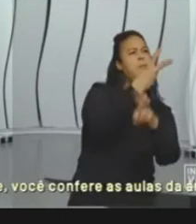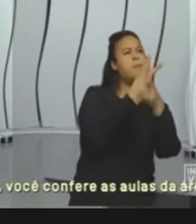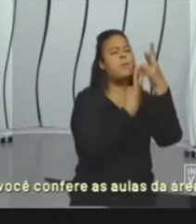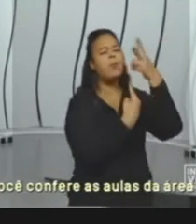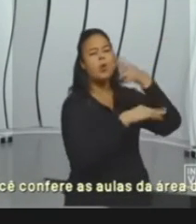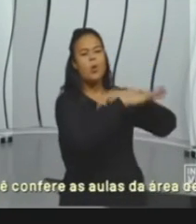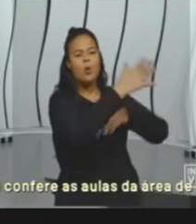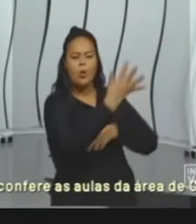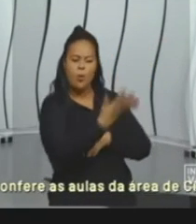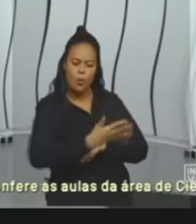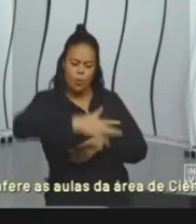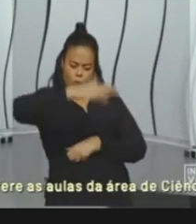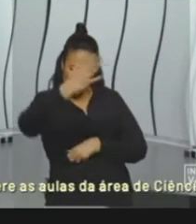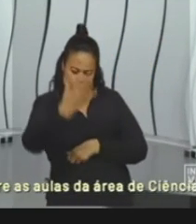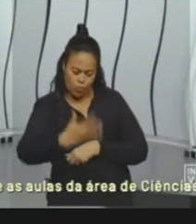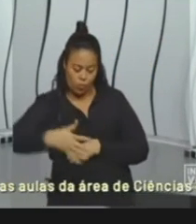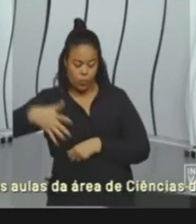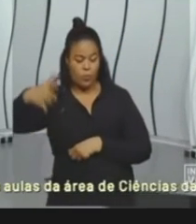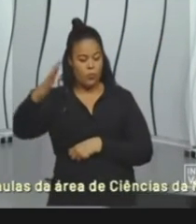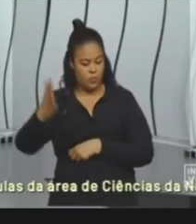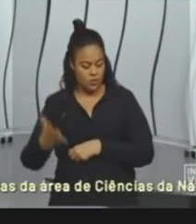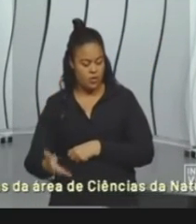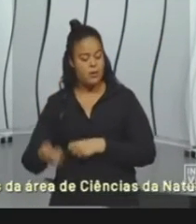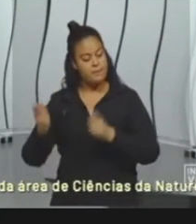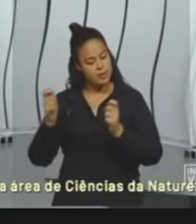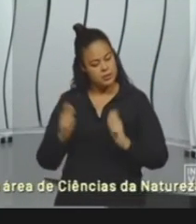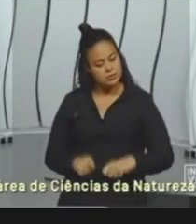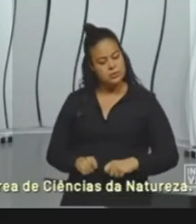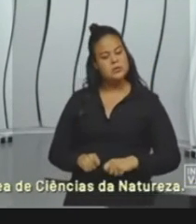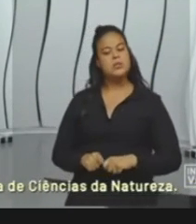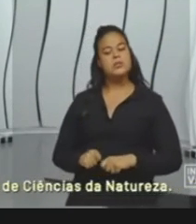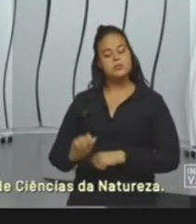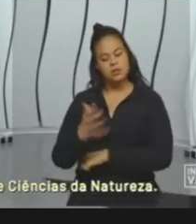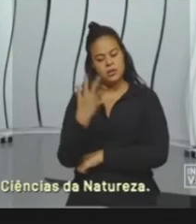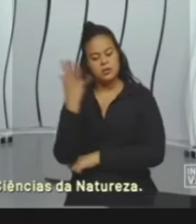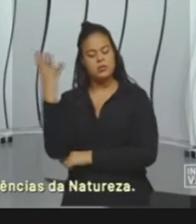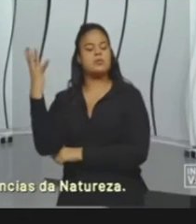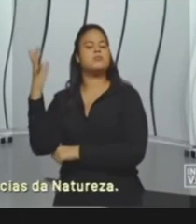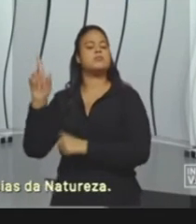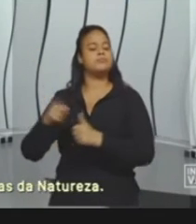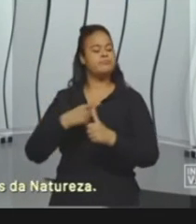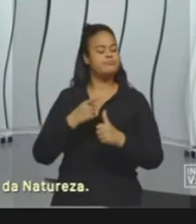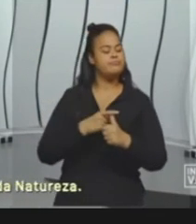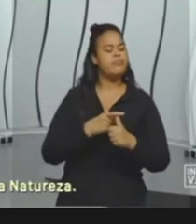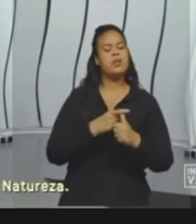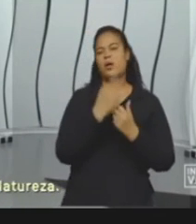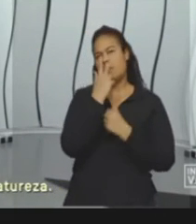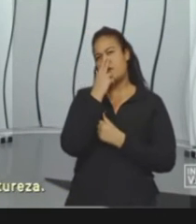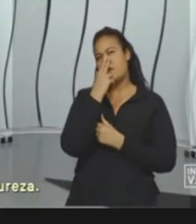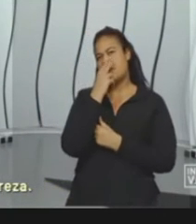não enfim também depende de condições ambientais como é o caso da energia eólica da energia solar.